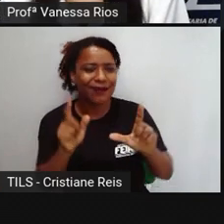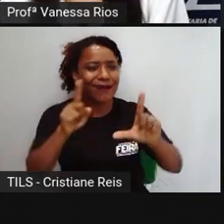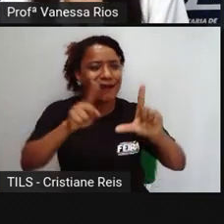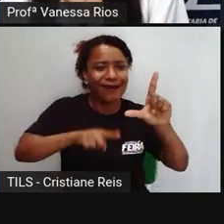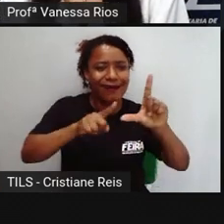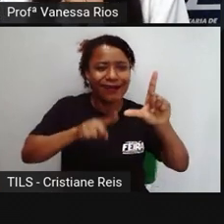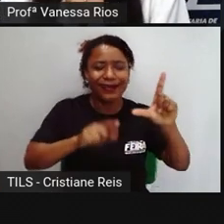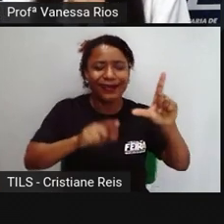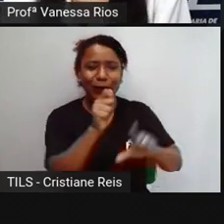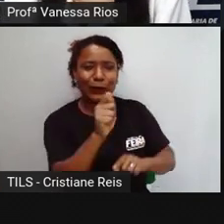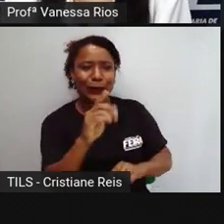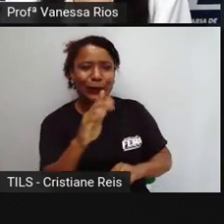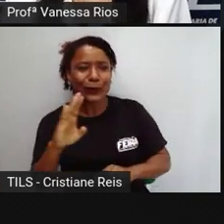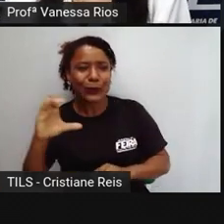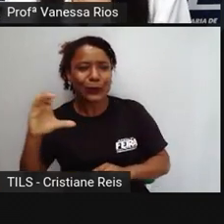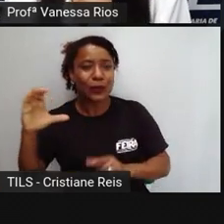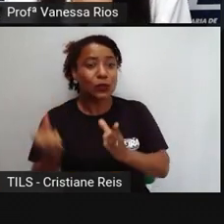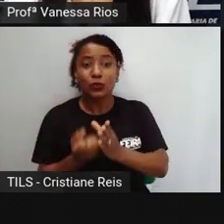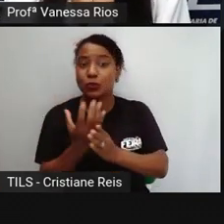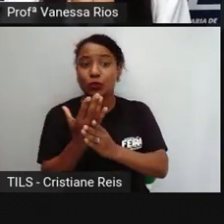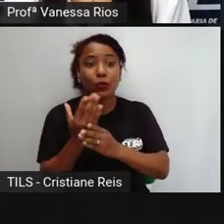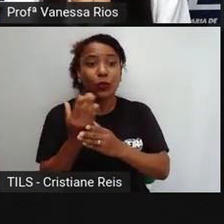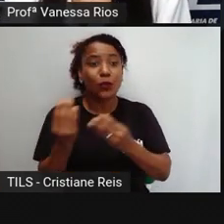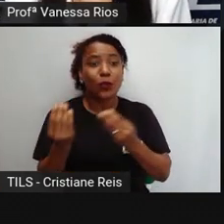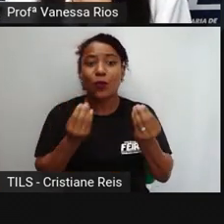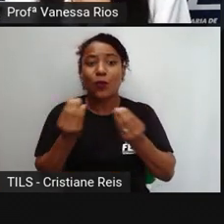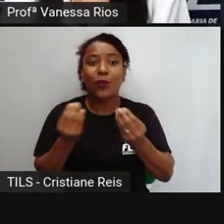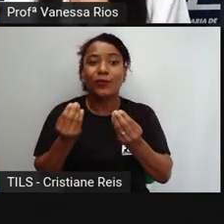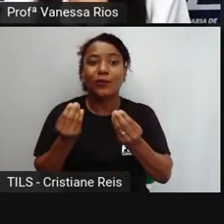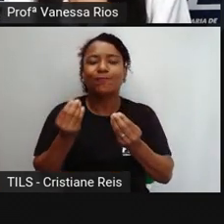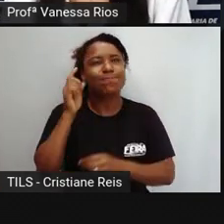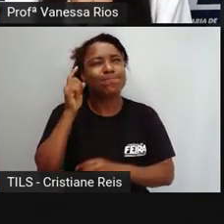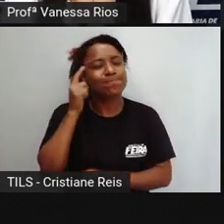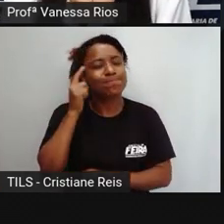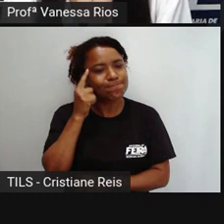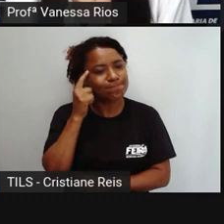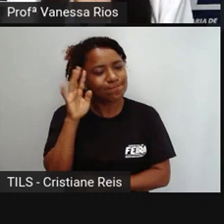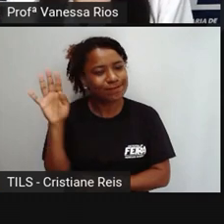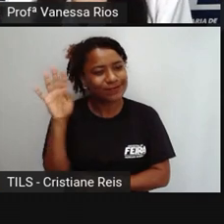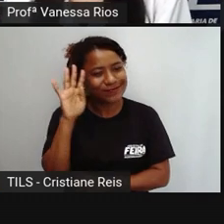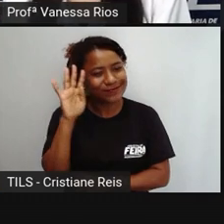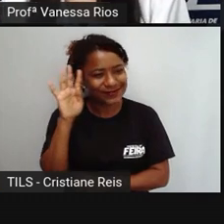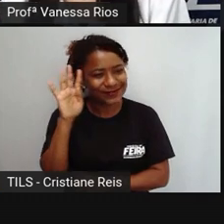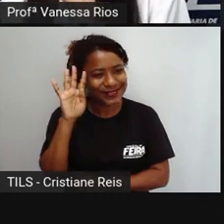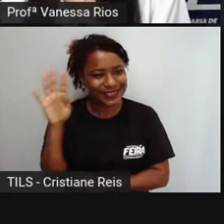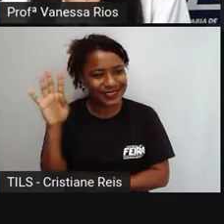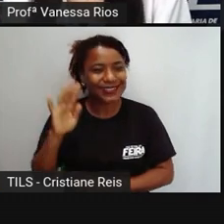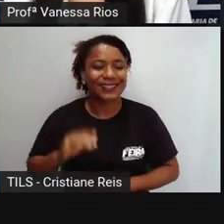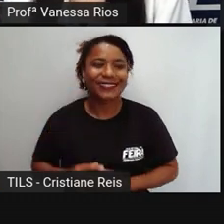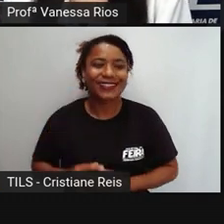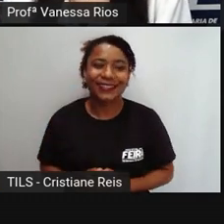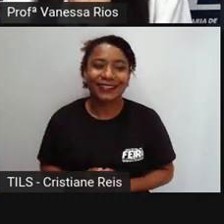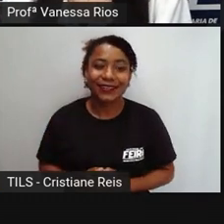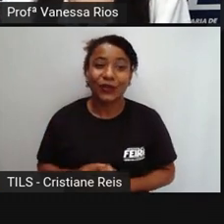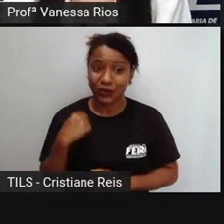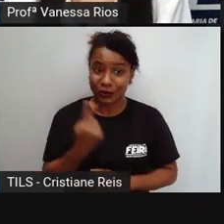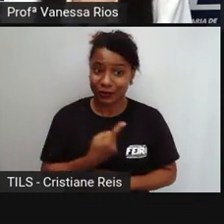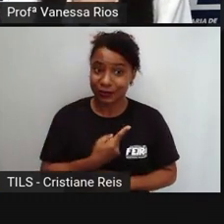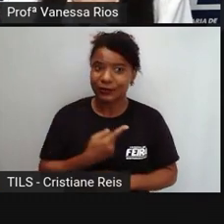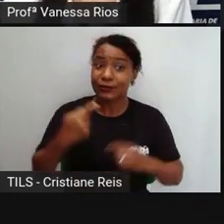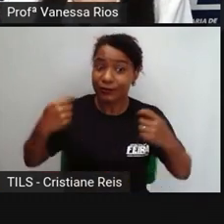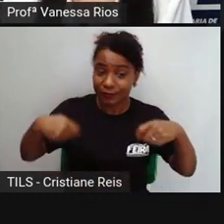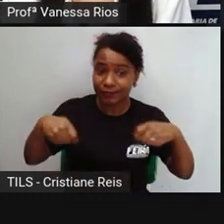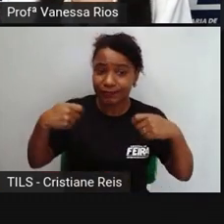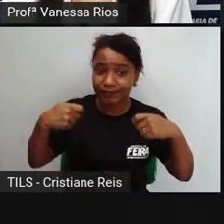surgiram no decorrer da história? Olhem só, a gente precisa entender que a escrita é